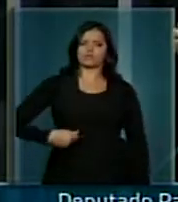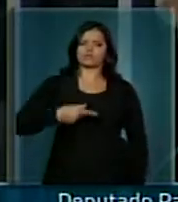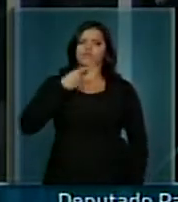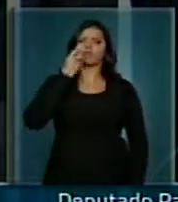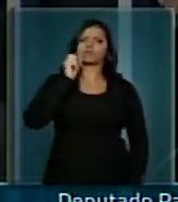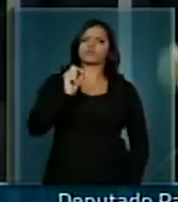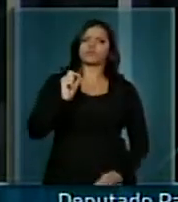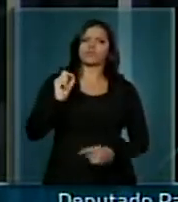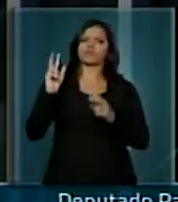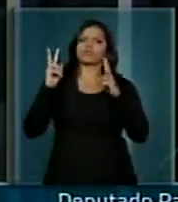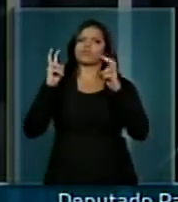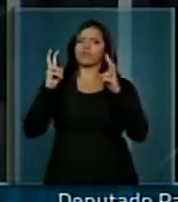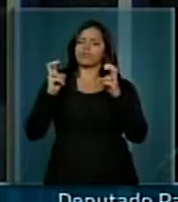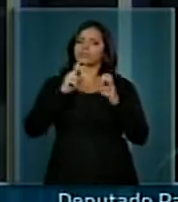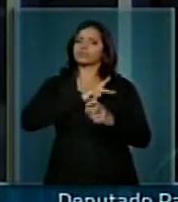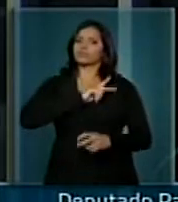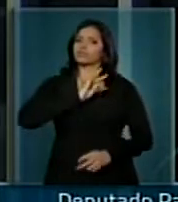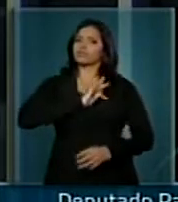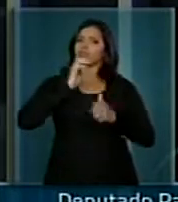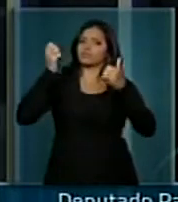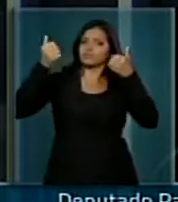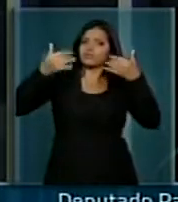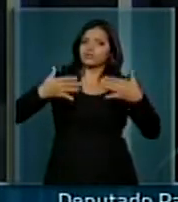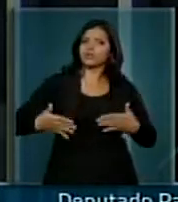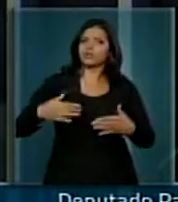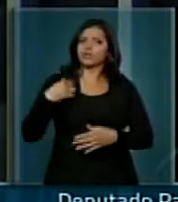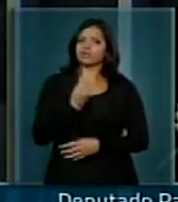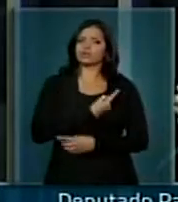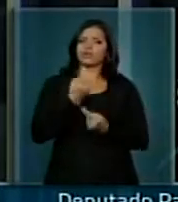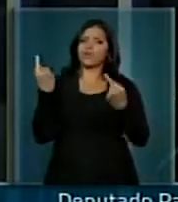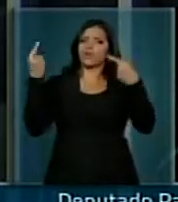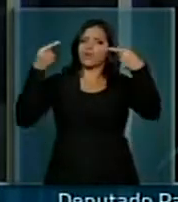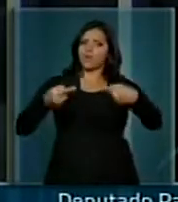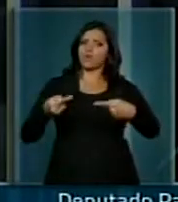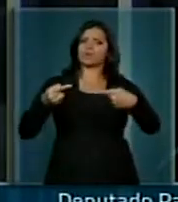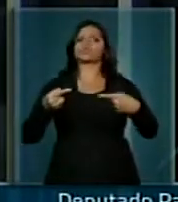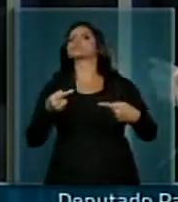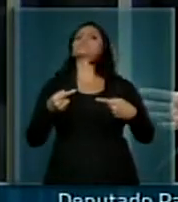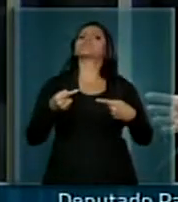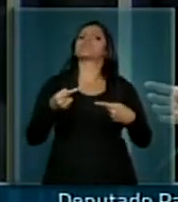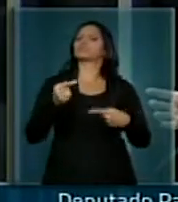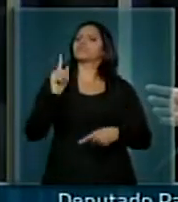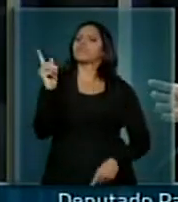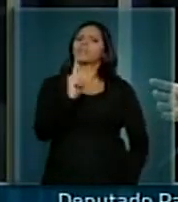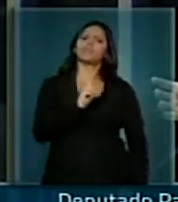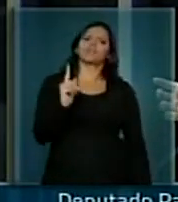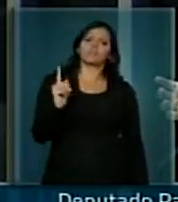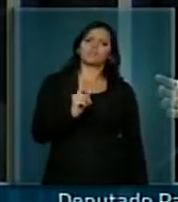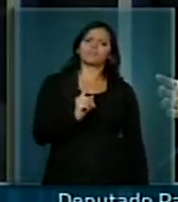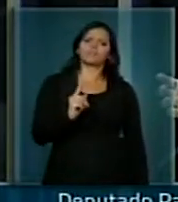a questão nos termos que o líder do PT colocou. Nós não somos contra, em maneira alguma,